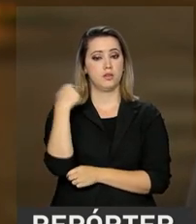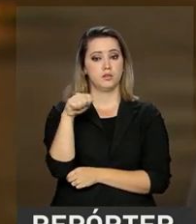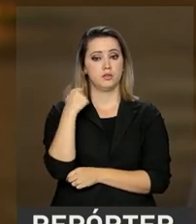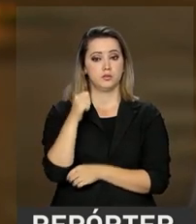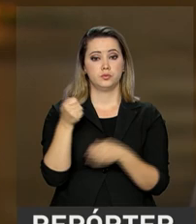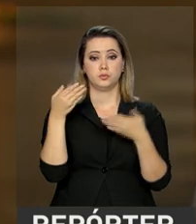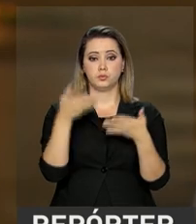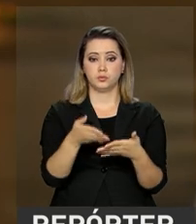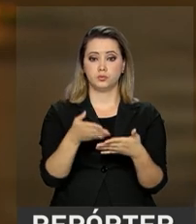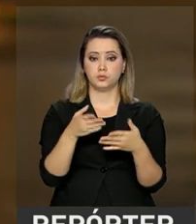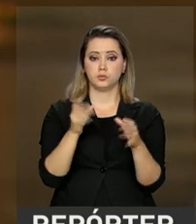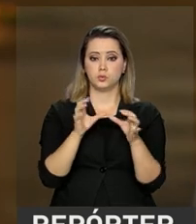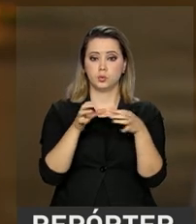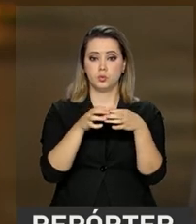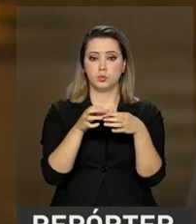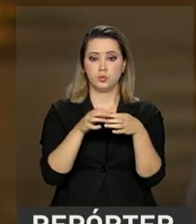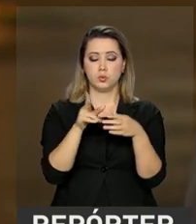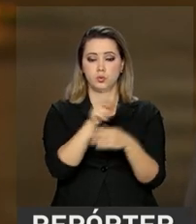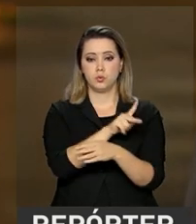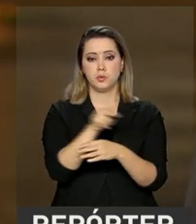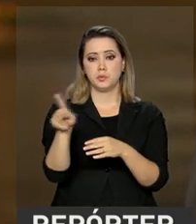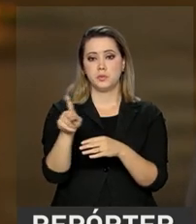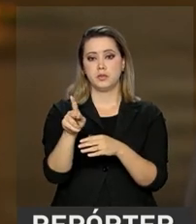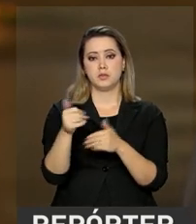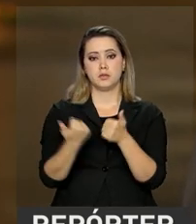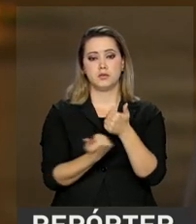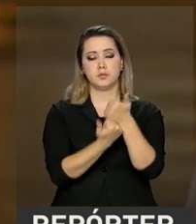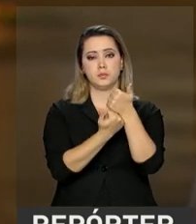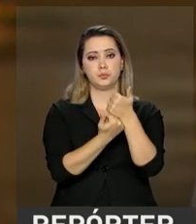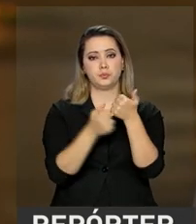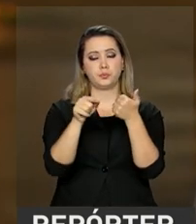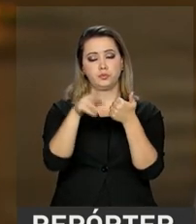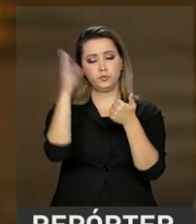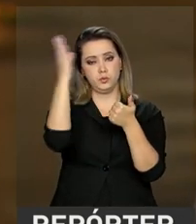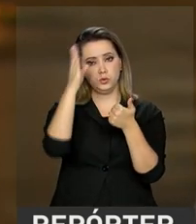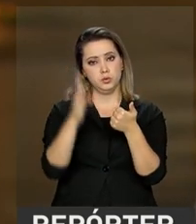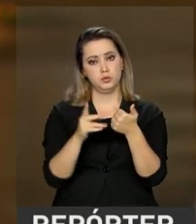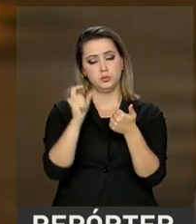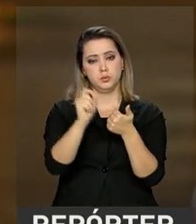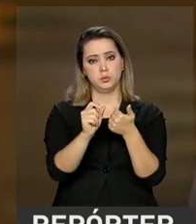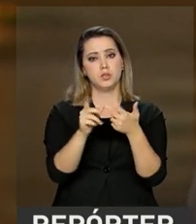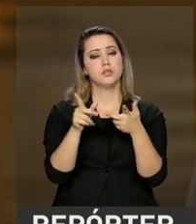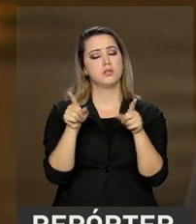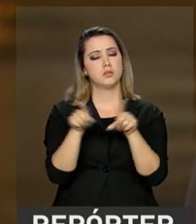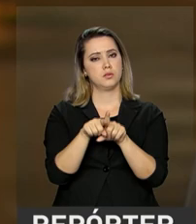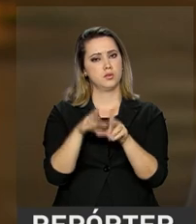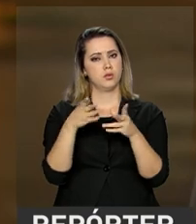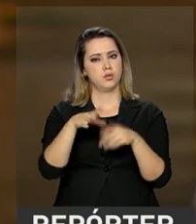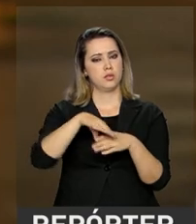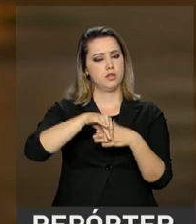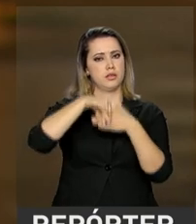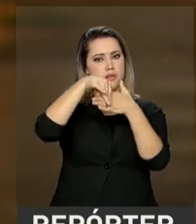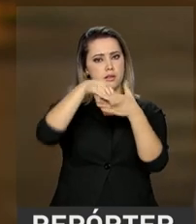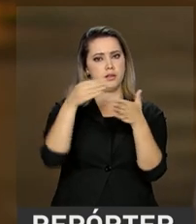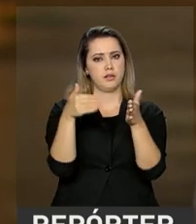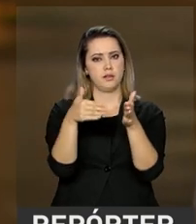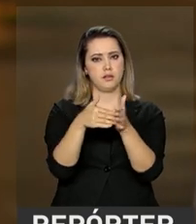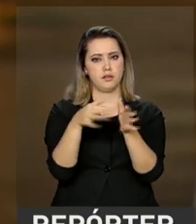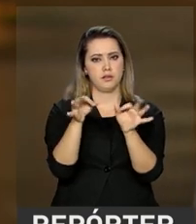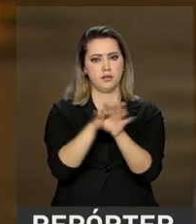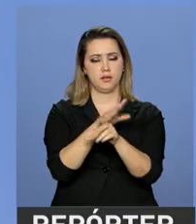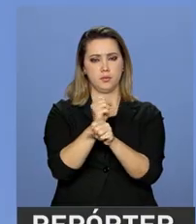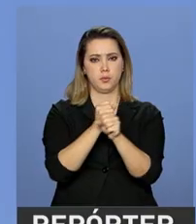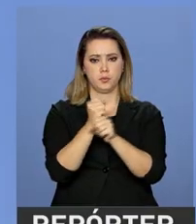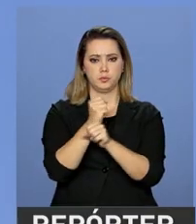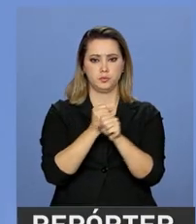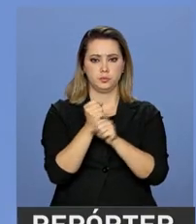vai passar na cúpula a presidência temporária do Mercosul para o Brasil, que vai liderar o bloco até o fim deste